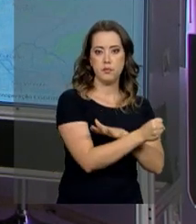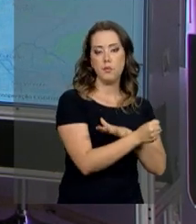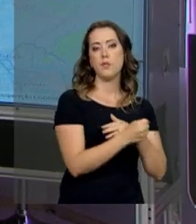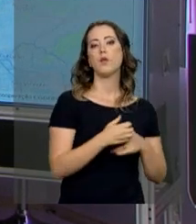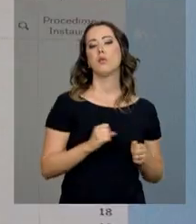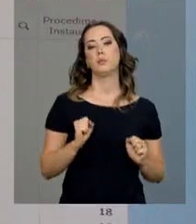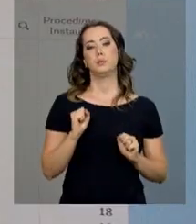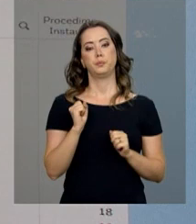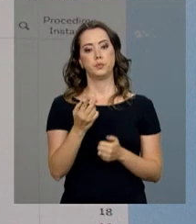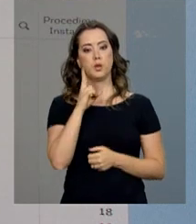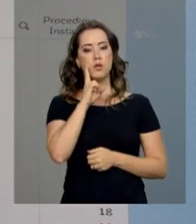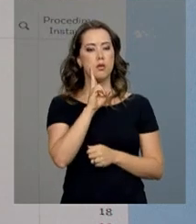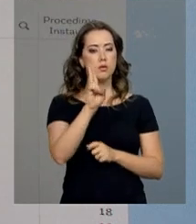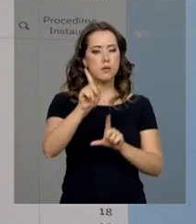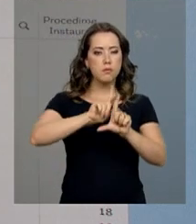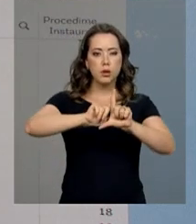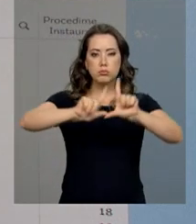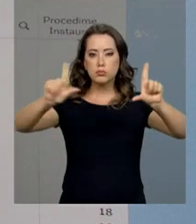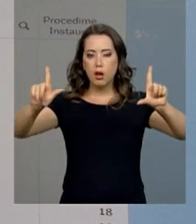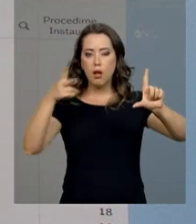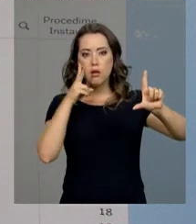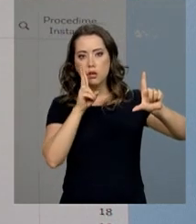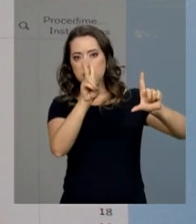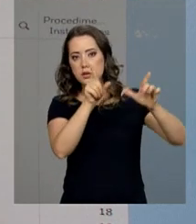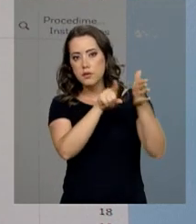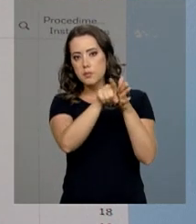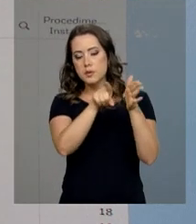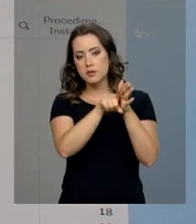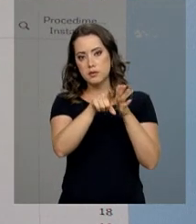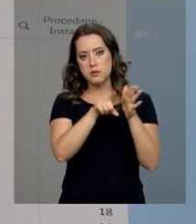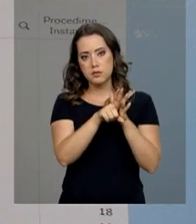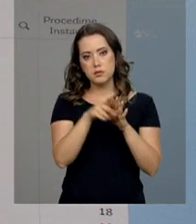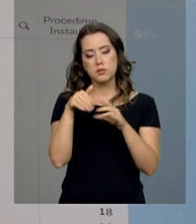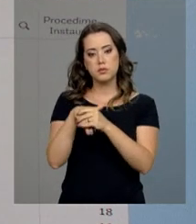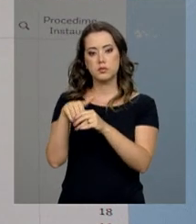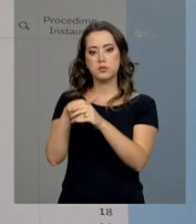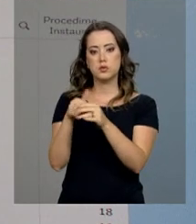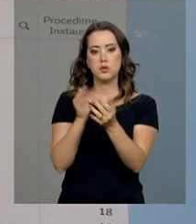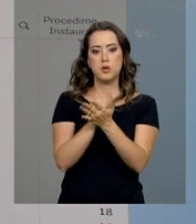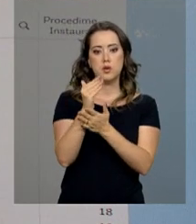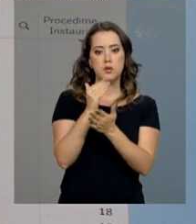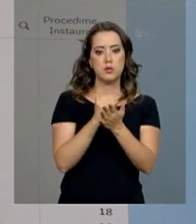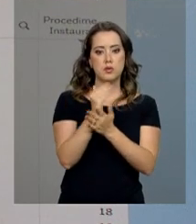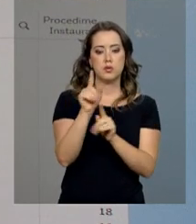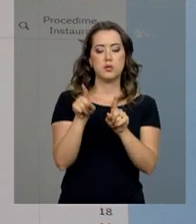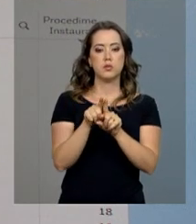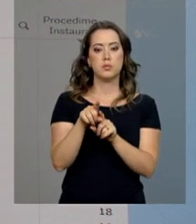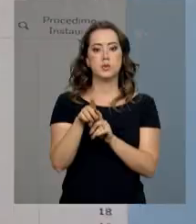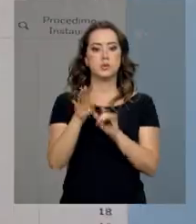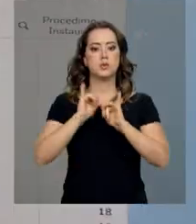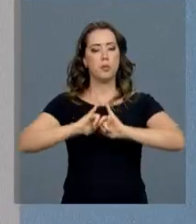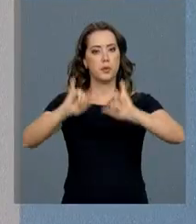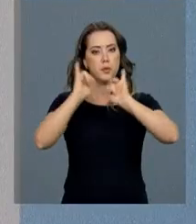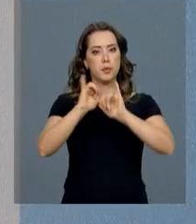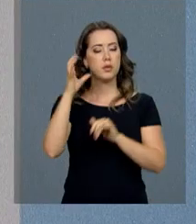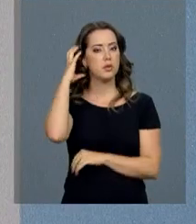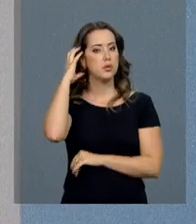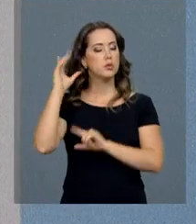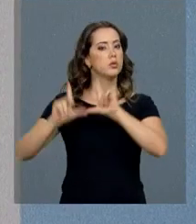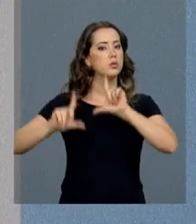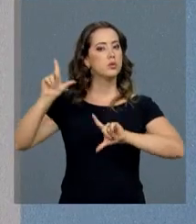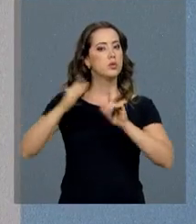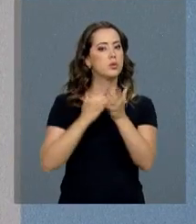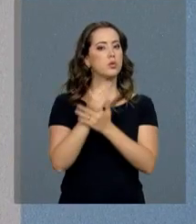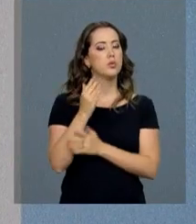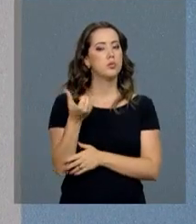possível acompanhar as estatísticas sobre inquéritos eleitorais desde o início da propaganda no rádio e televisão, que começou